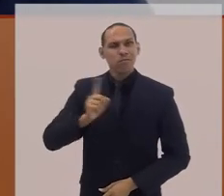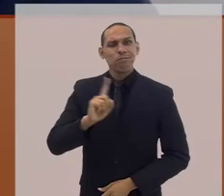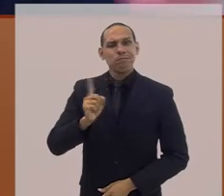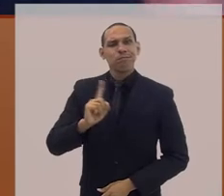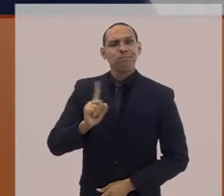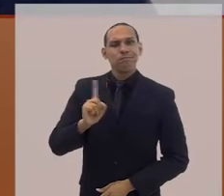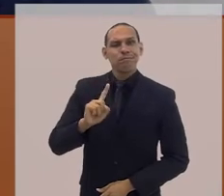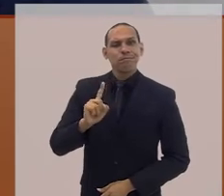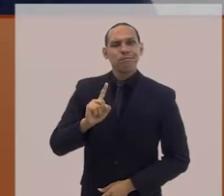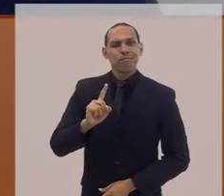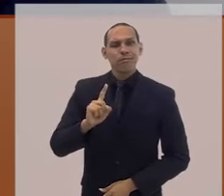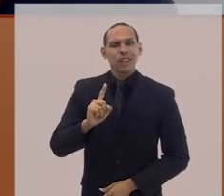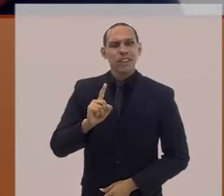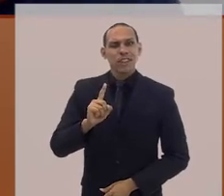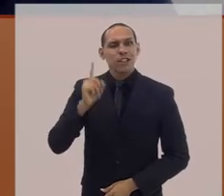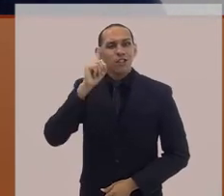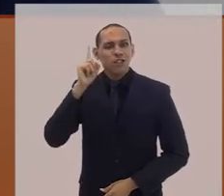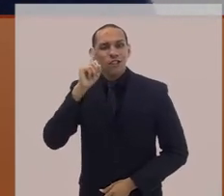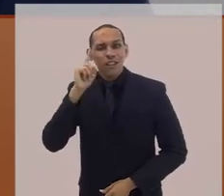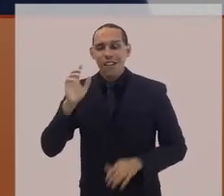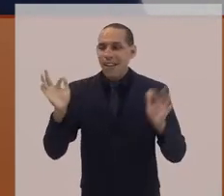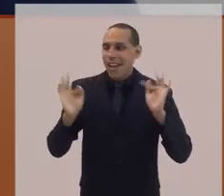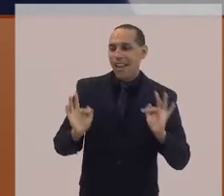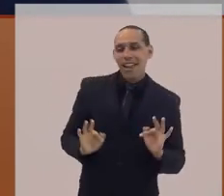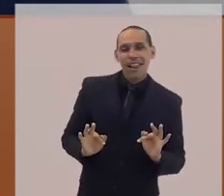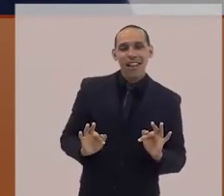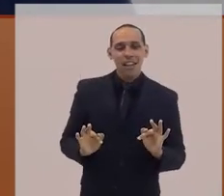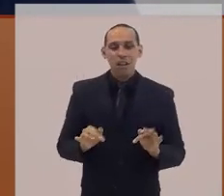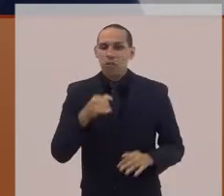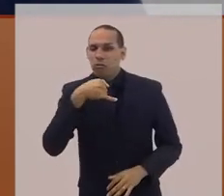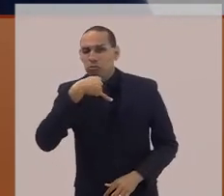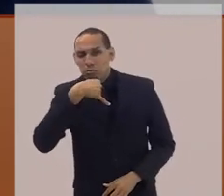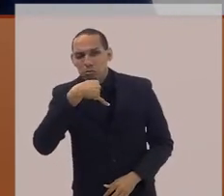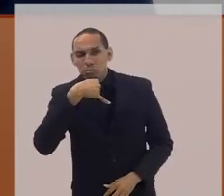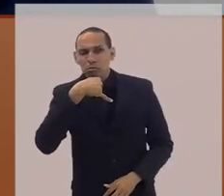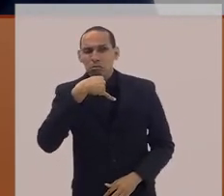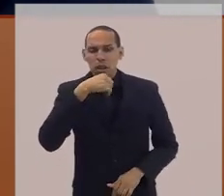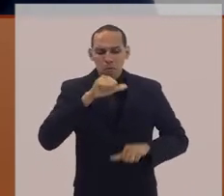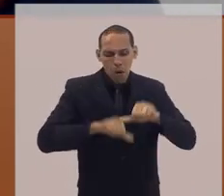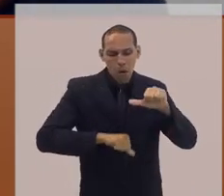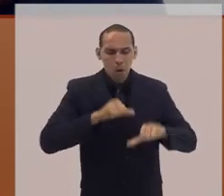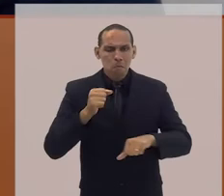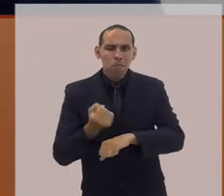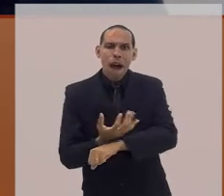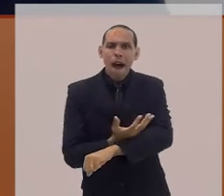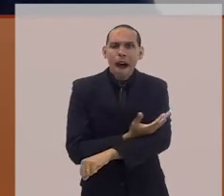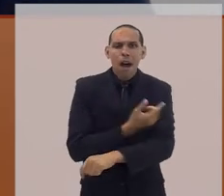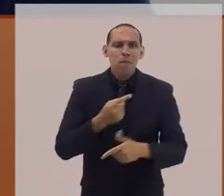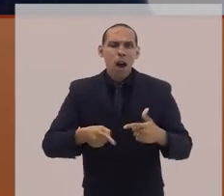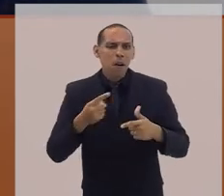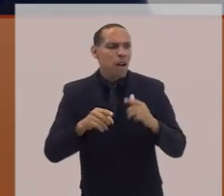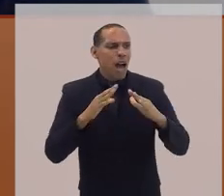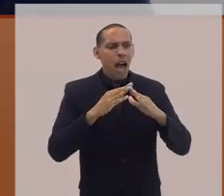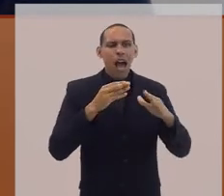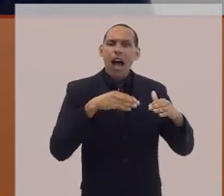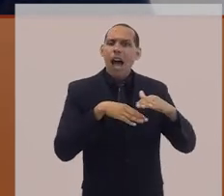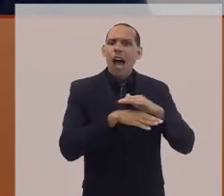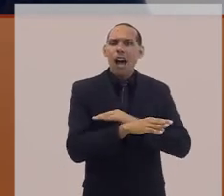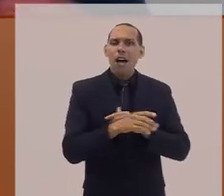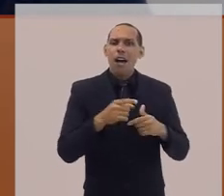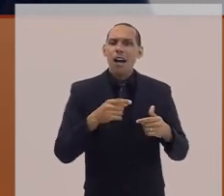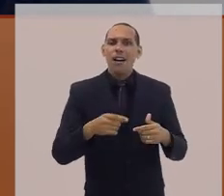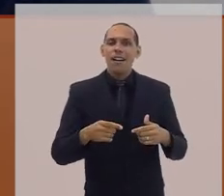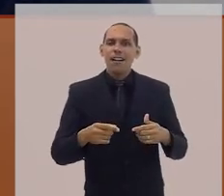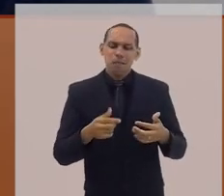Tem alterações emocionais e problemas em casa. Tem virtudes e fracassos. Então,